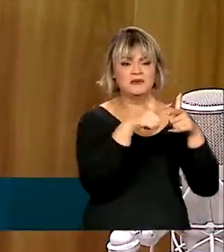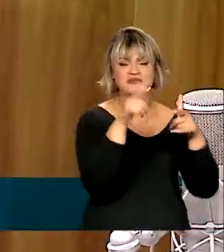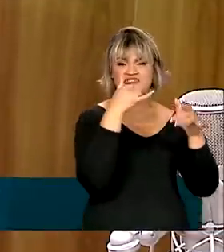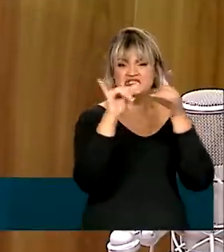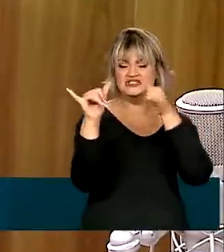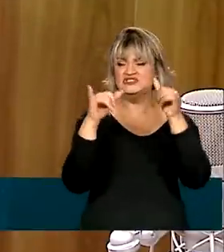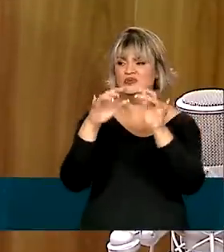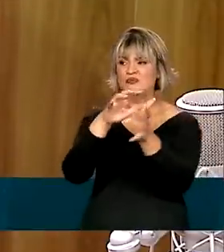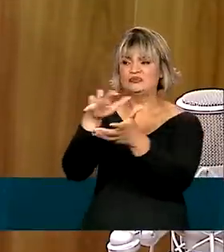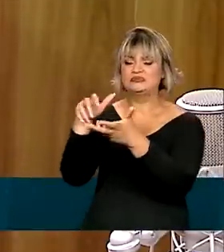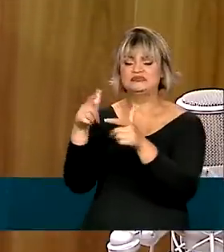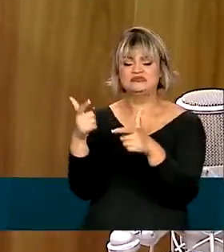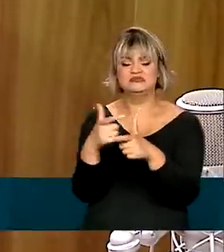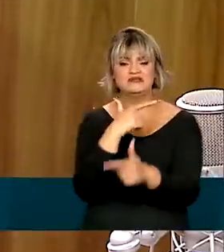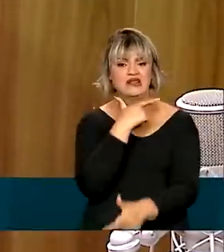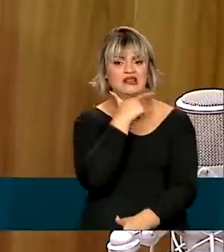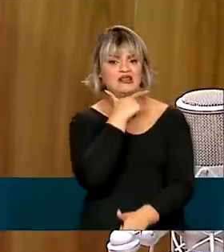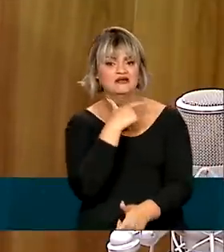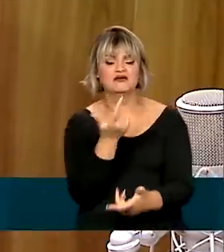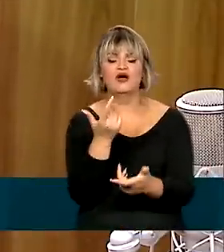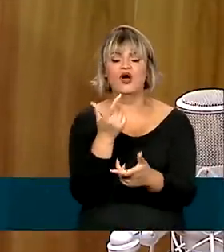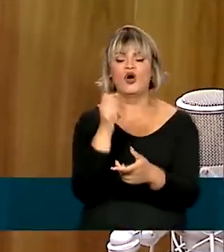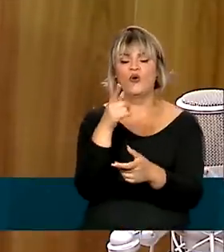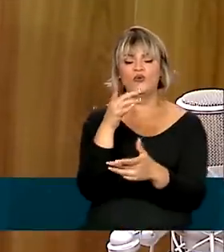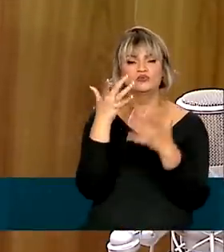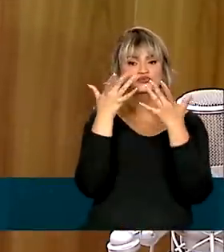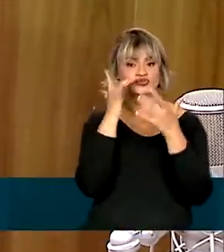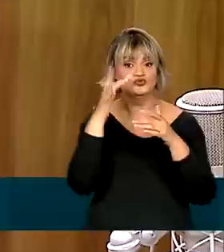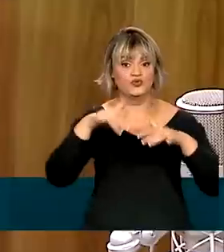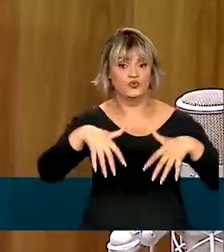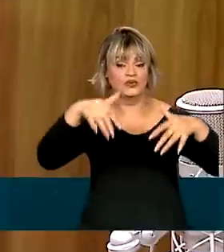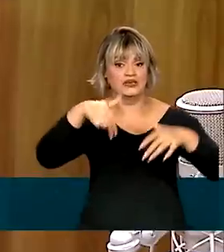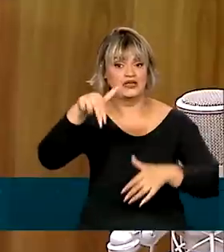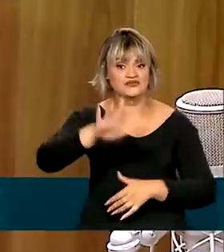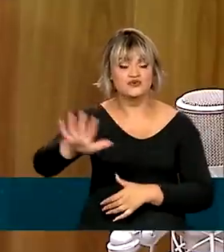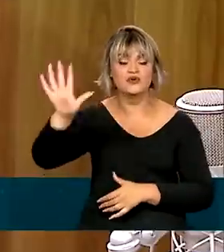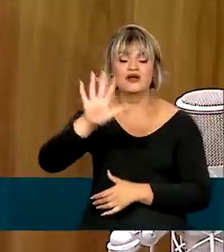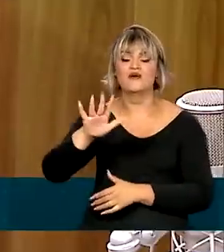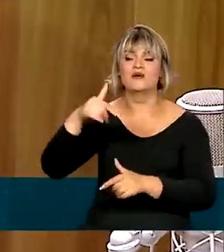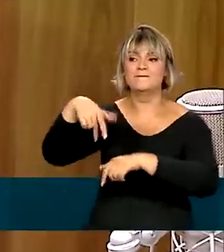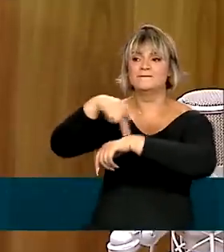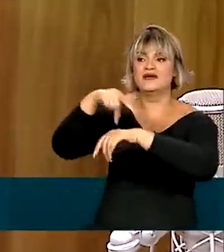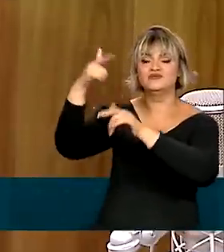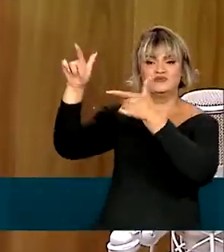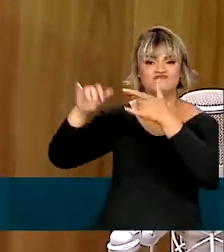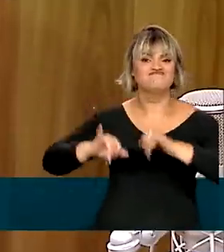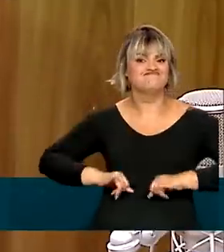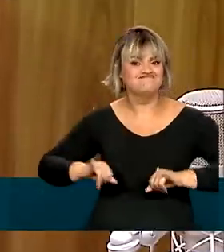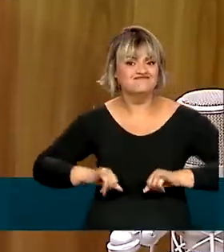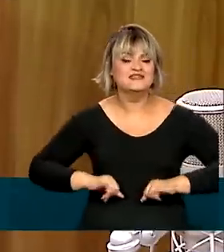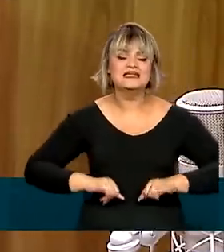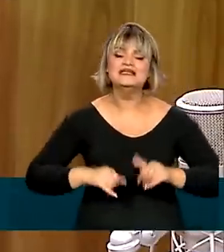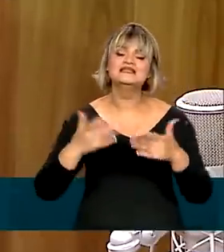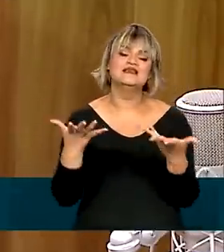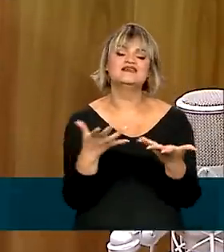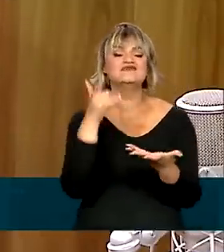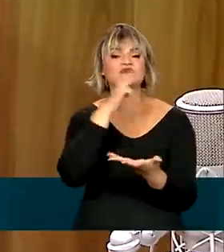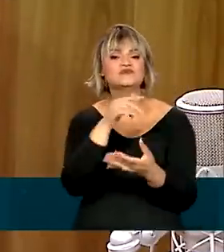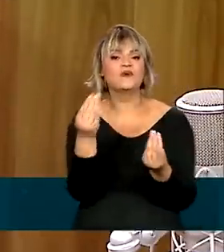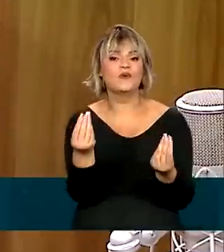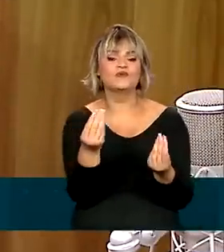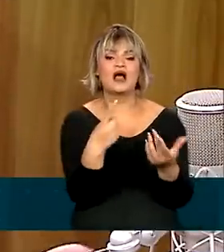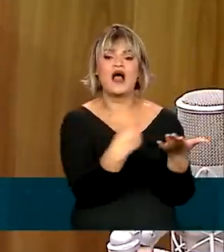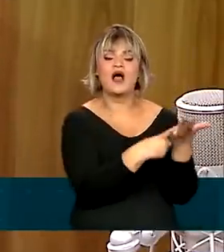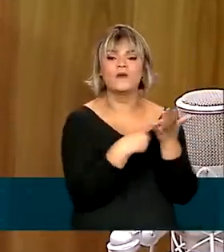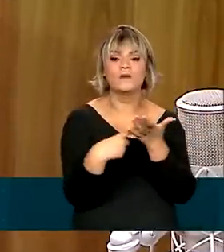global, uma dificuldade dos tesouros nacionais dos outros países, principalmente os países desenvolvidos e industrializados, como que a gente consegue fazer